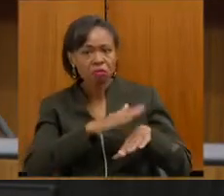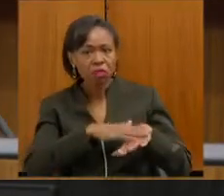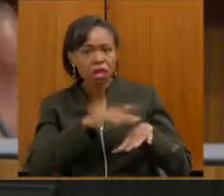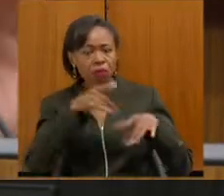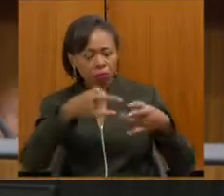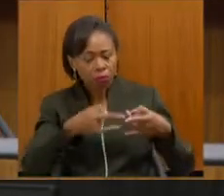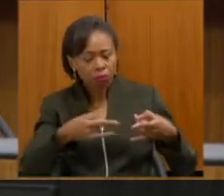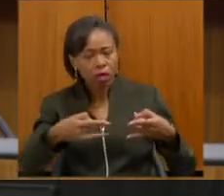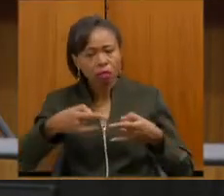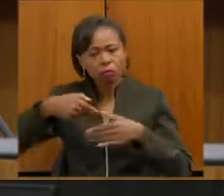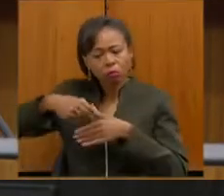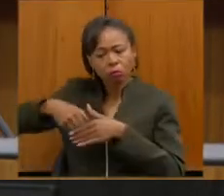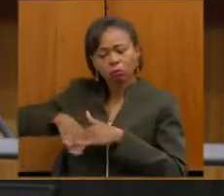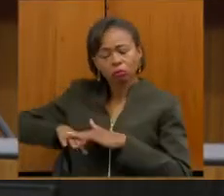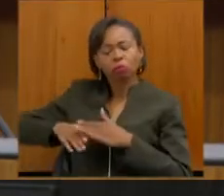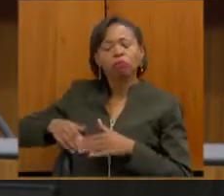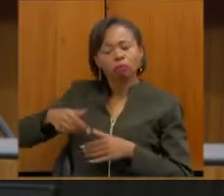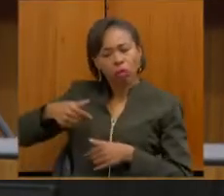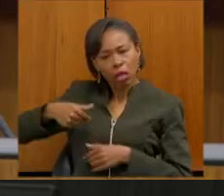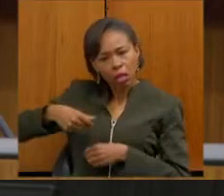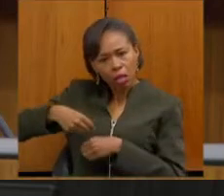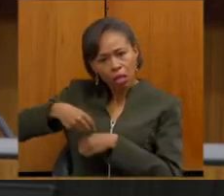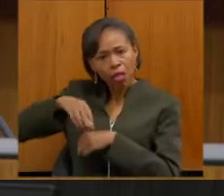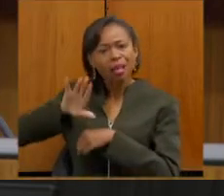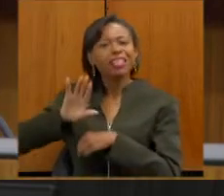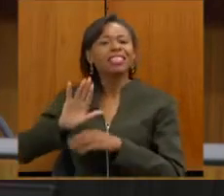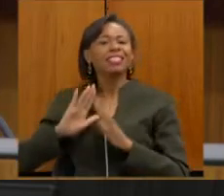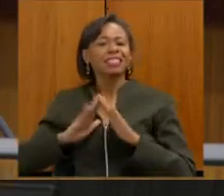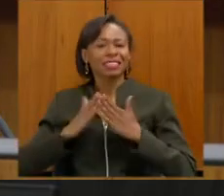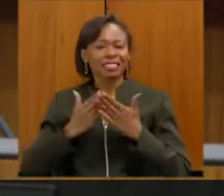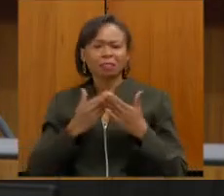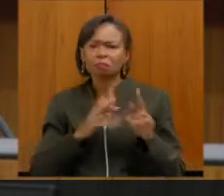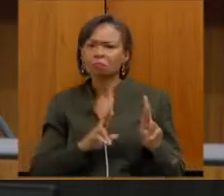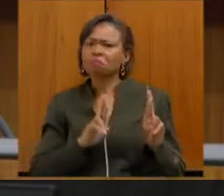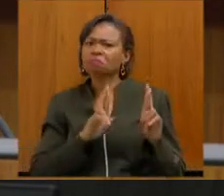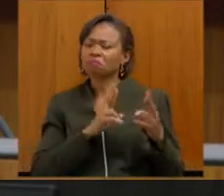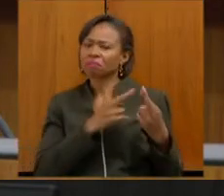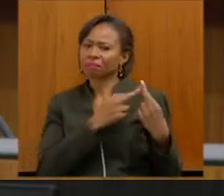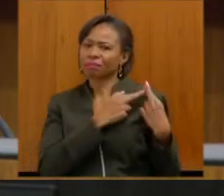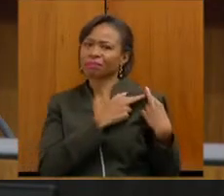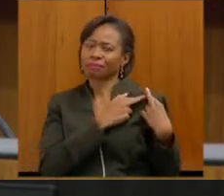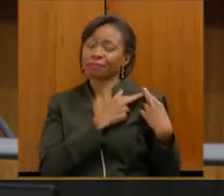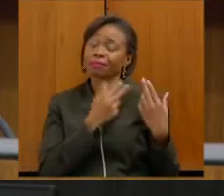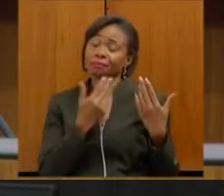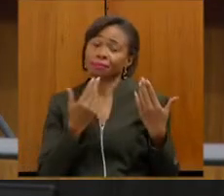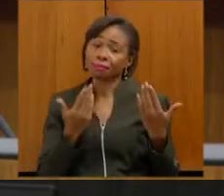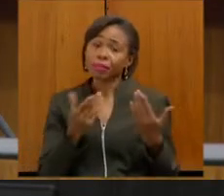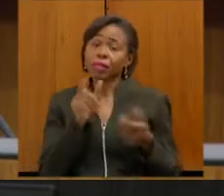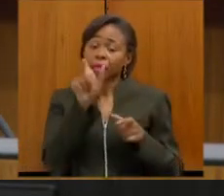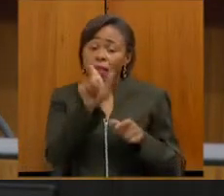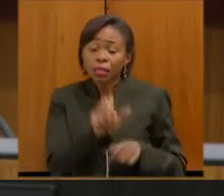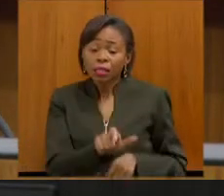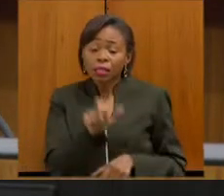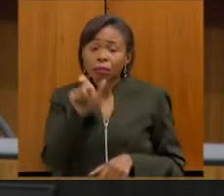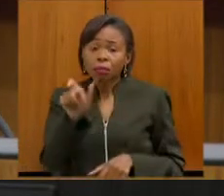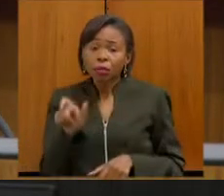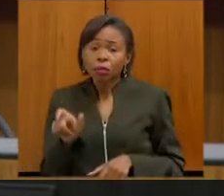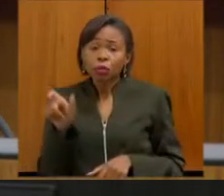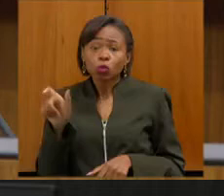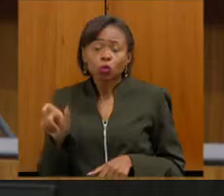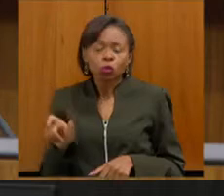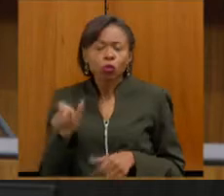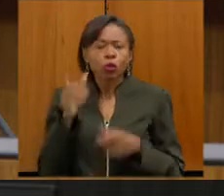mochila. Muito responsável. Então, nós temos que atribuir a essas pessoas o